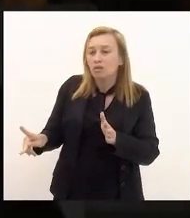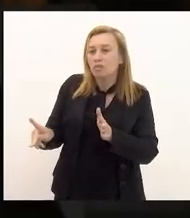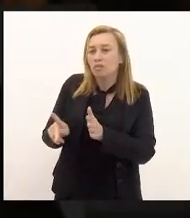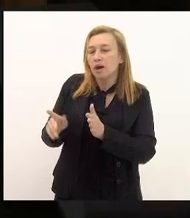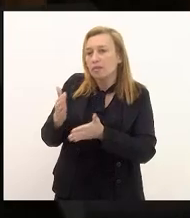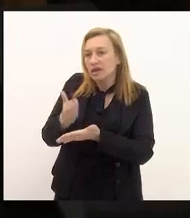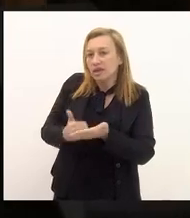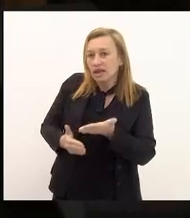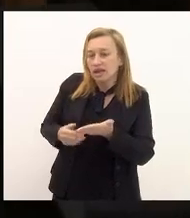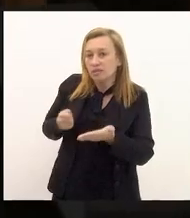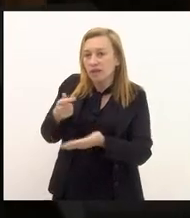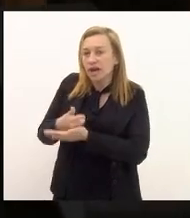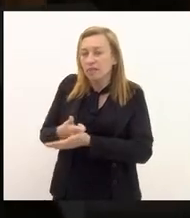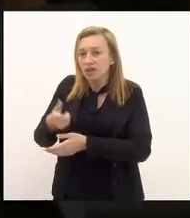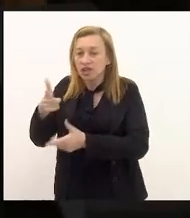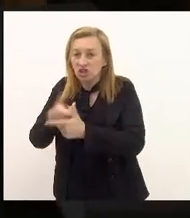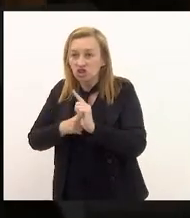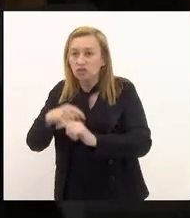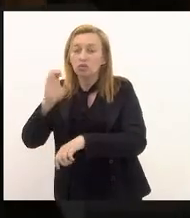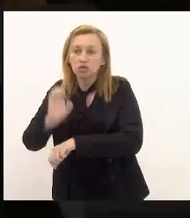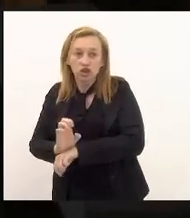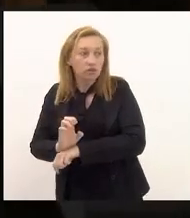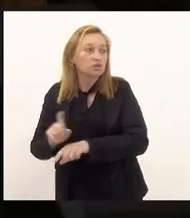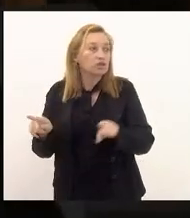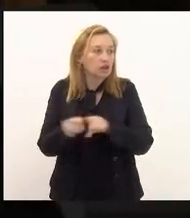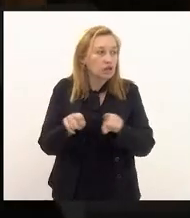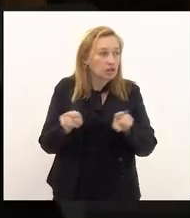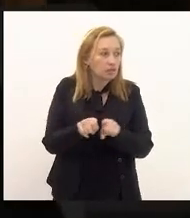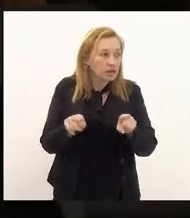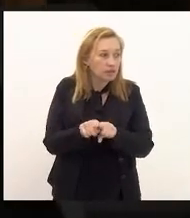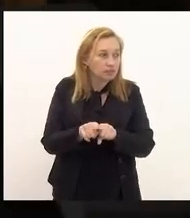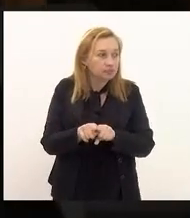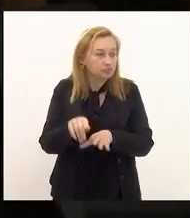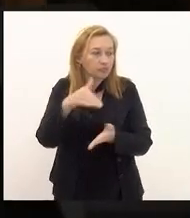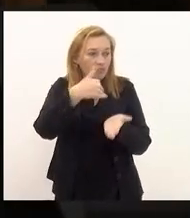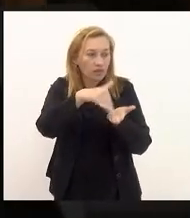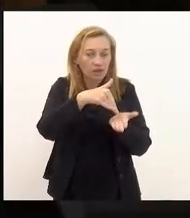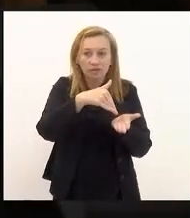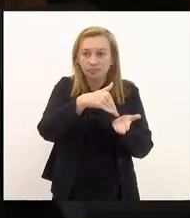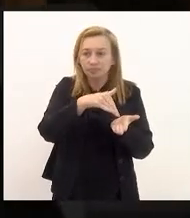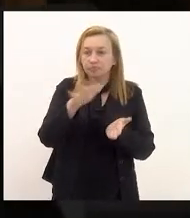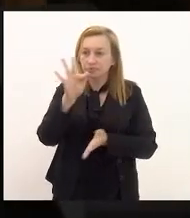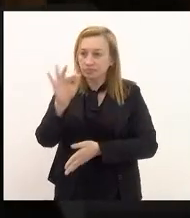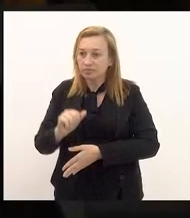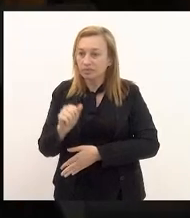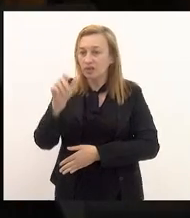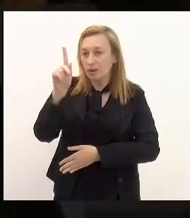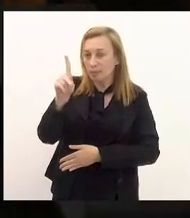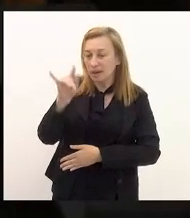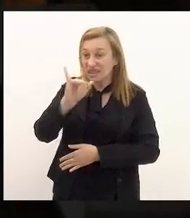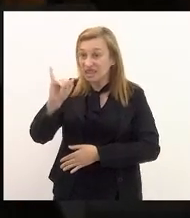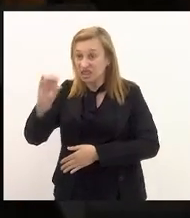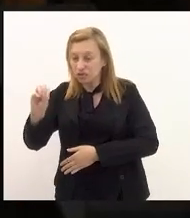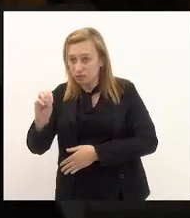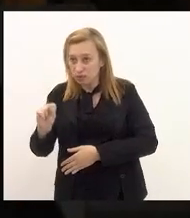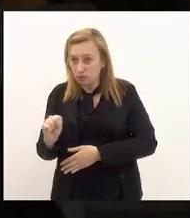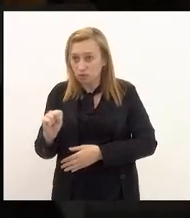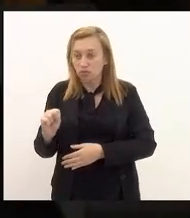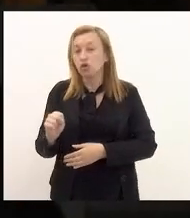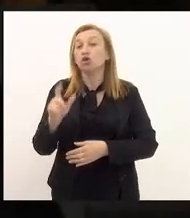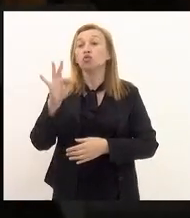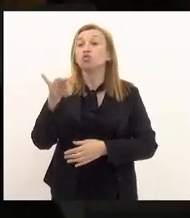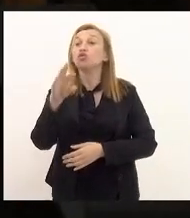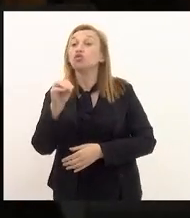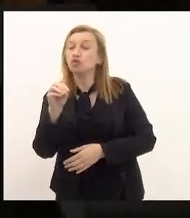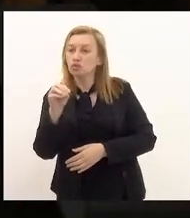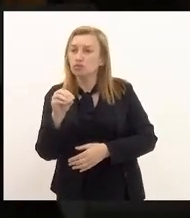com o Estado tem também passivos trouxe aqui o Secretário de Fazenda tem passivos no âmbito do fundo